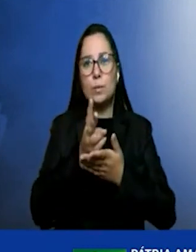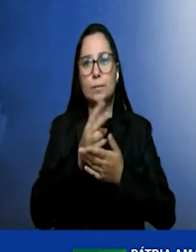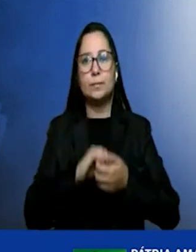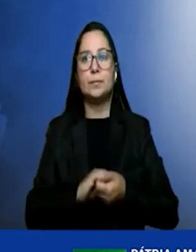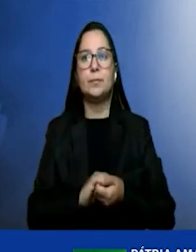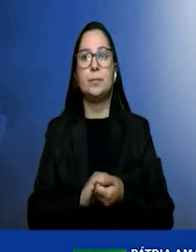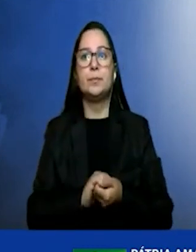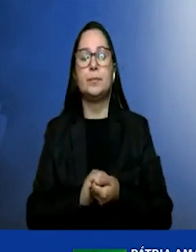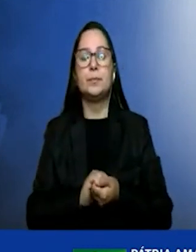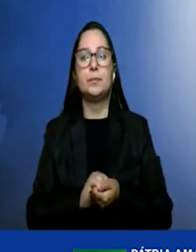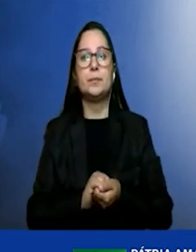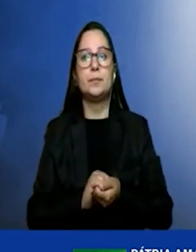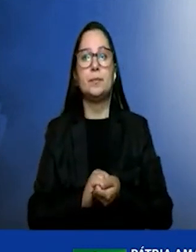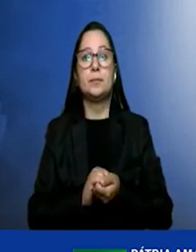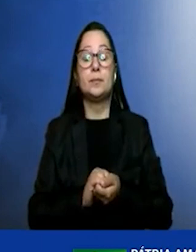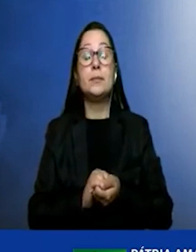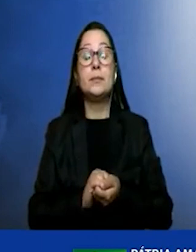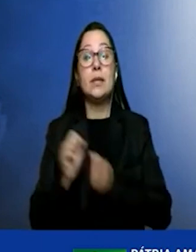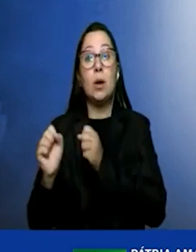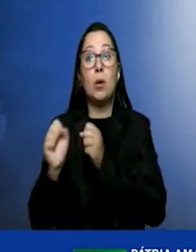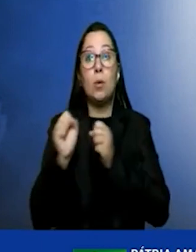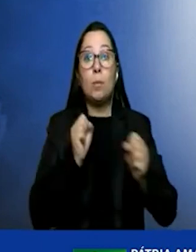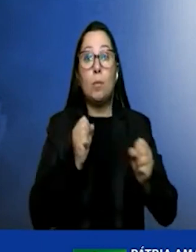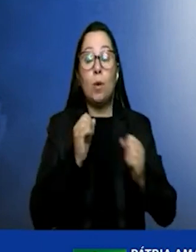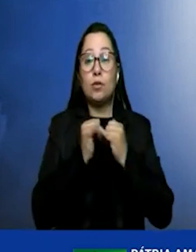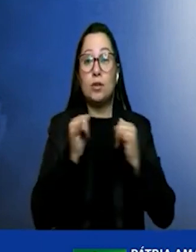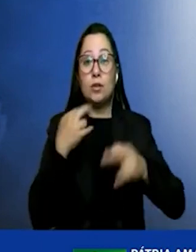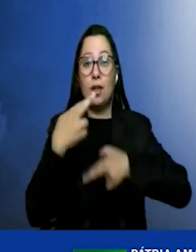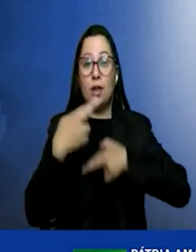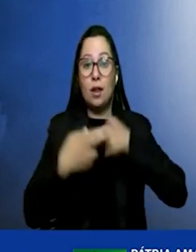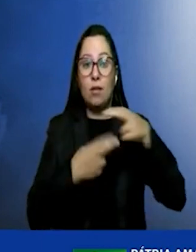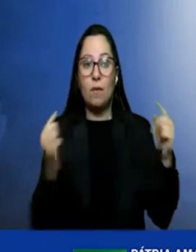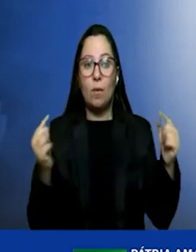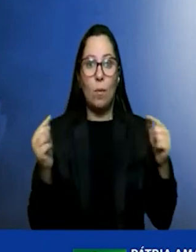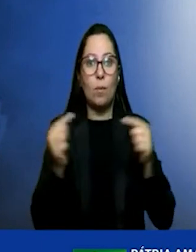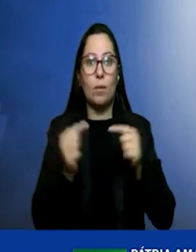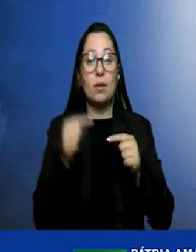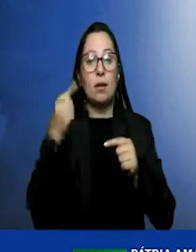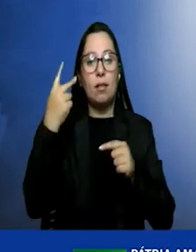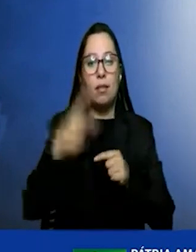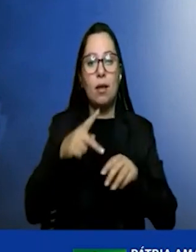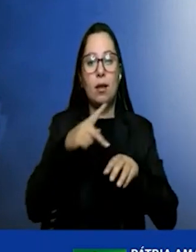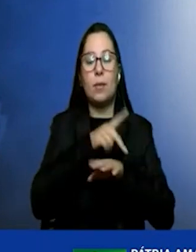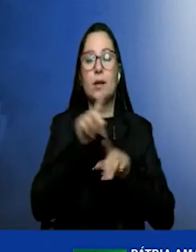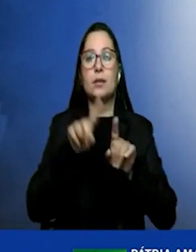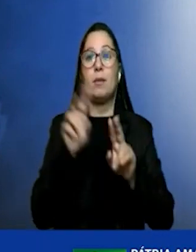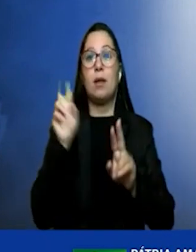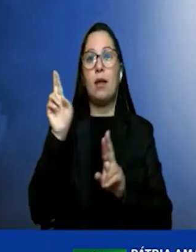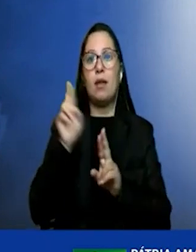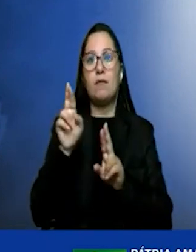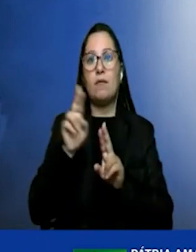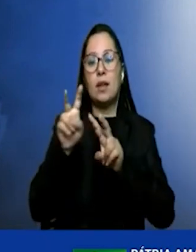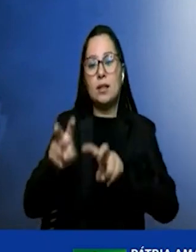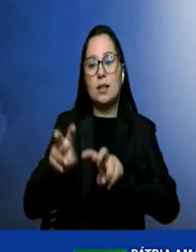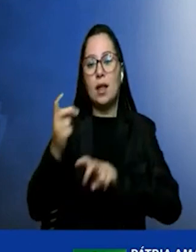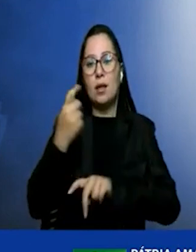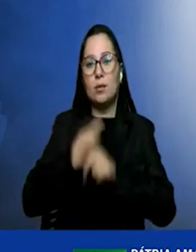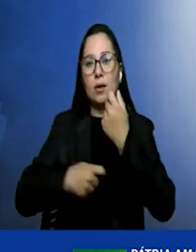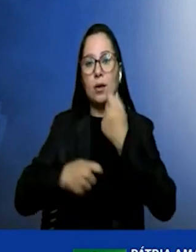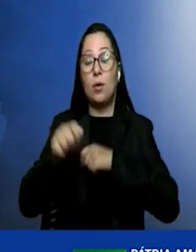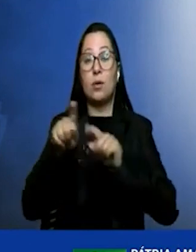potencial de energia renovável competitiva, o país é referência no agronegócio e produz